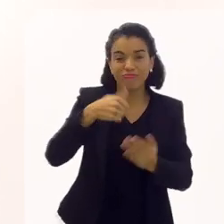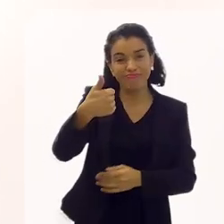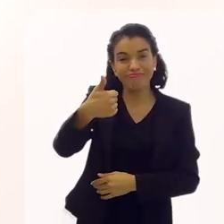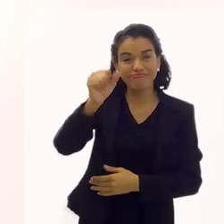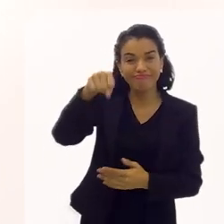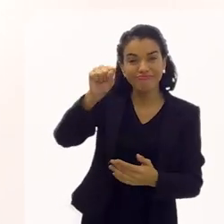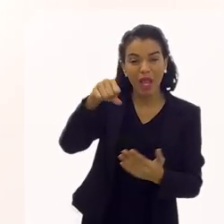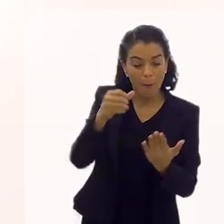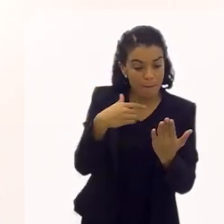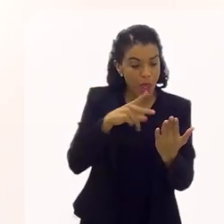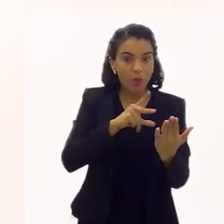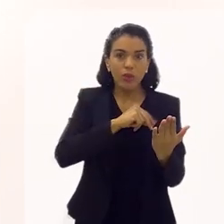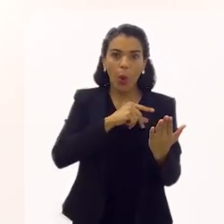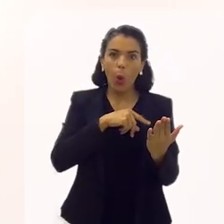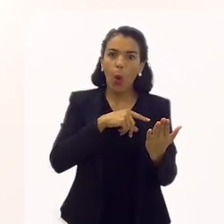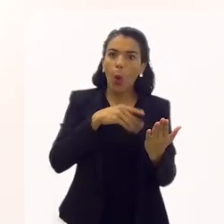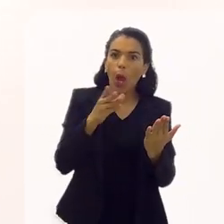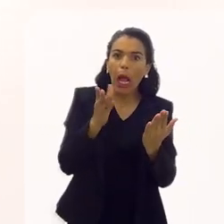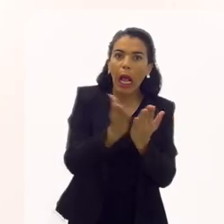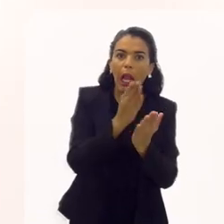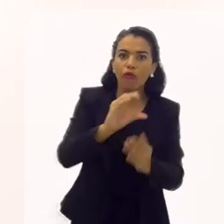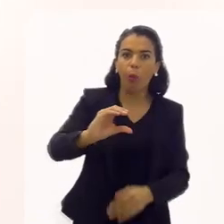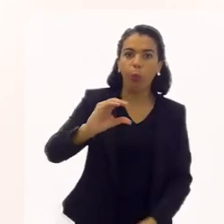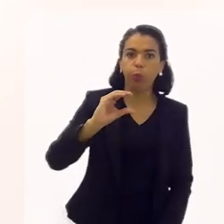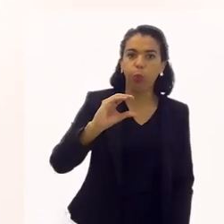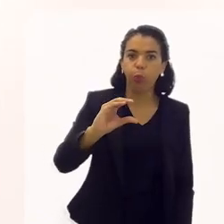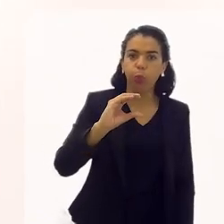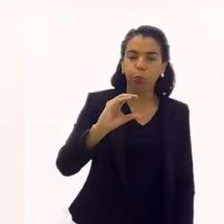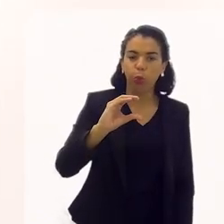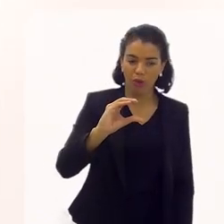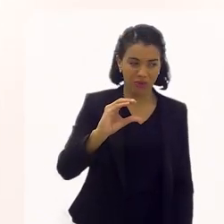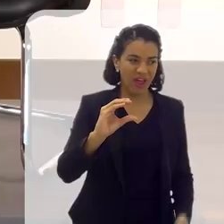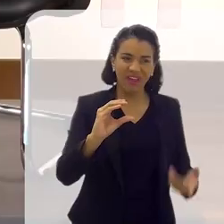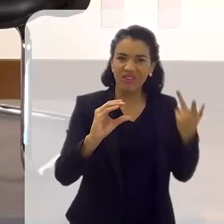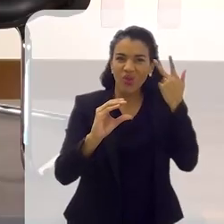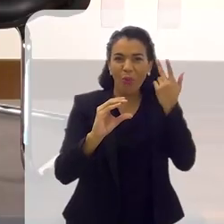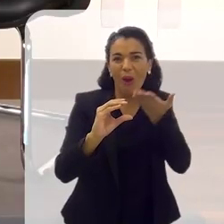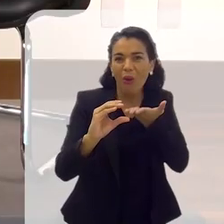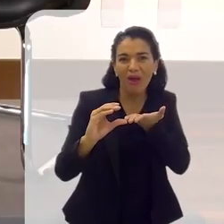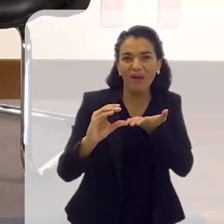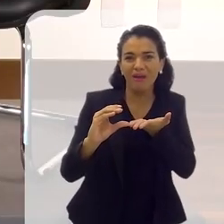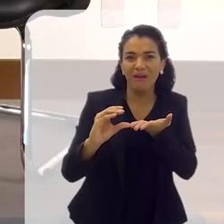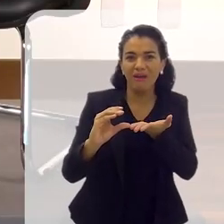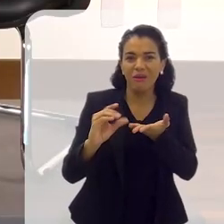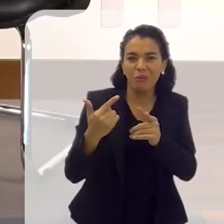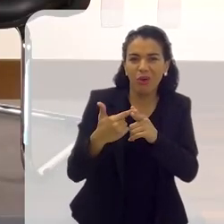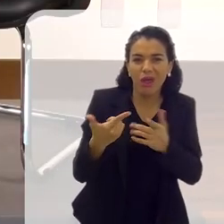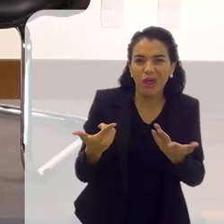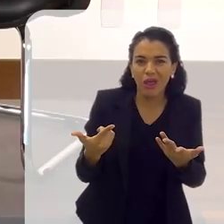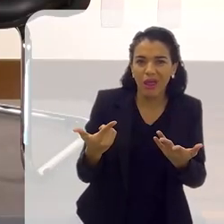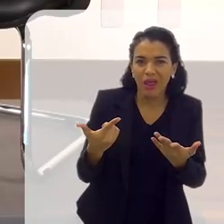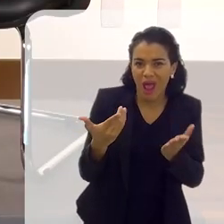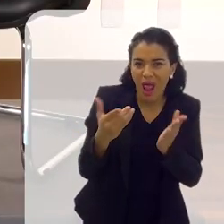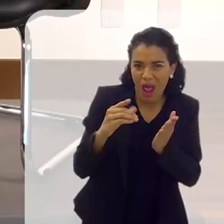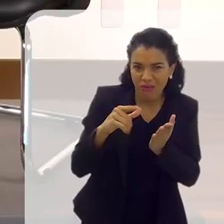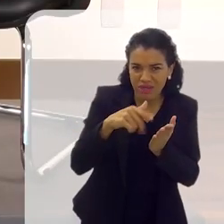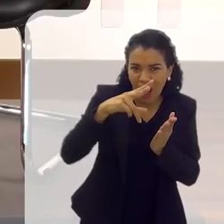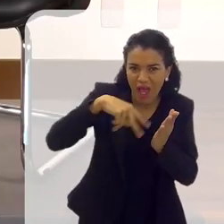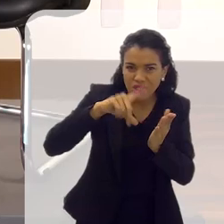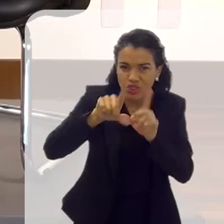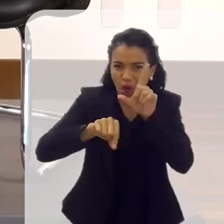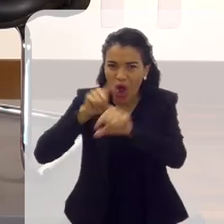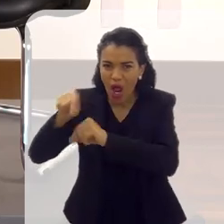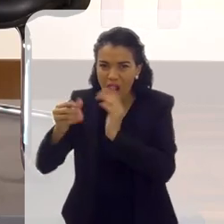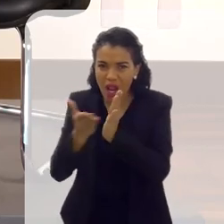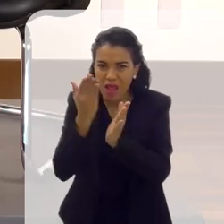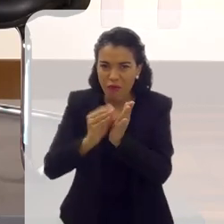Aí, lendo, ela olhou e falou, meu Deus, que livro grosso. Aí ele falou, geralmente é assim. Eu falei, por que? Você lê pela